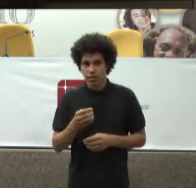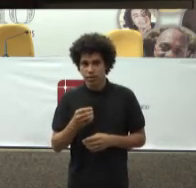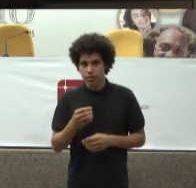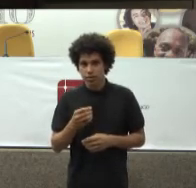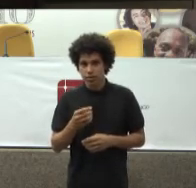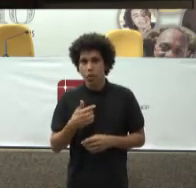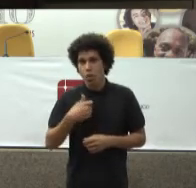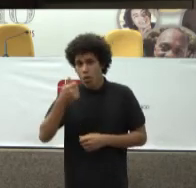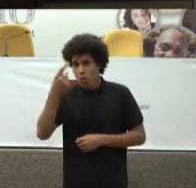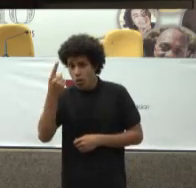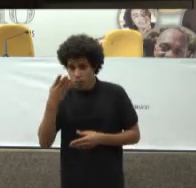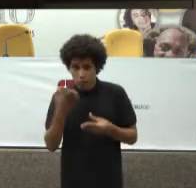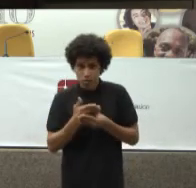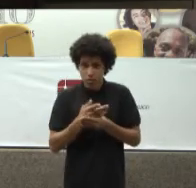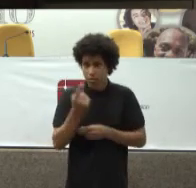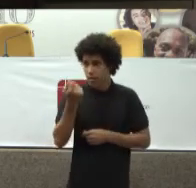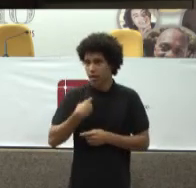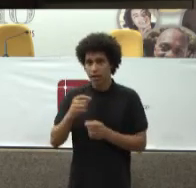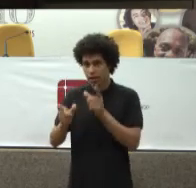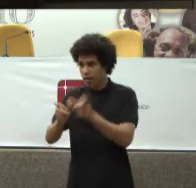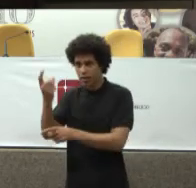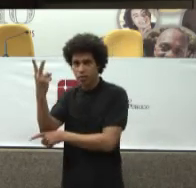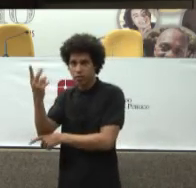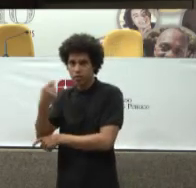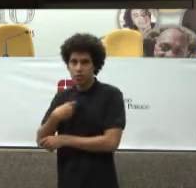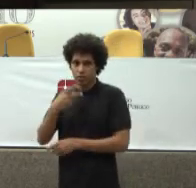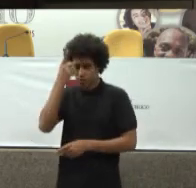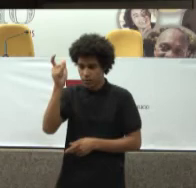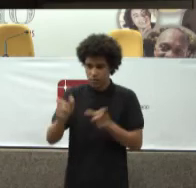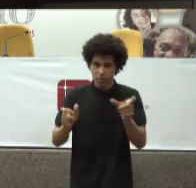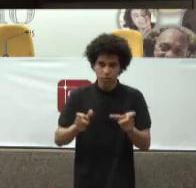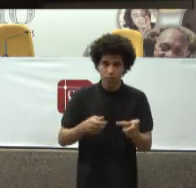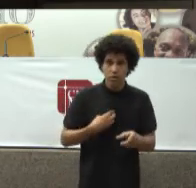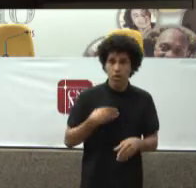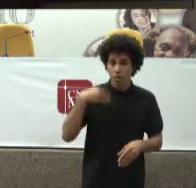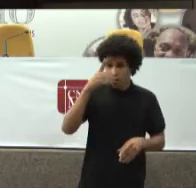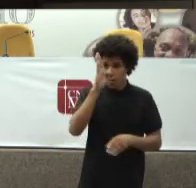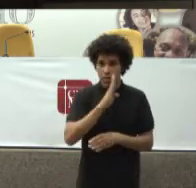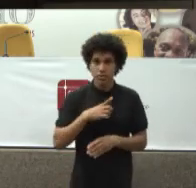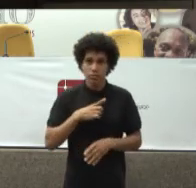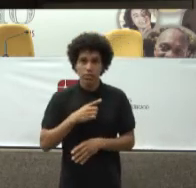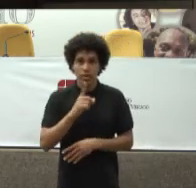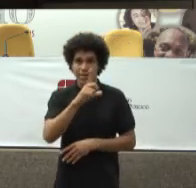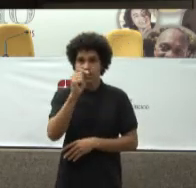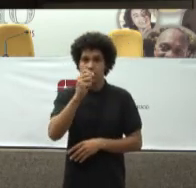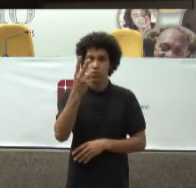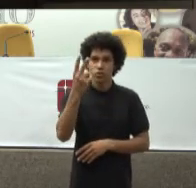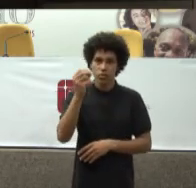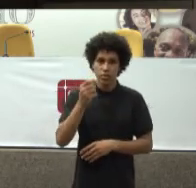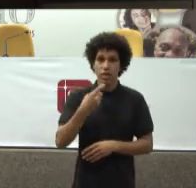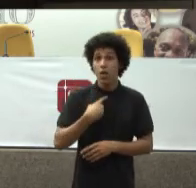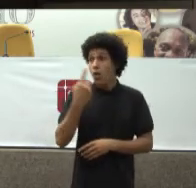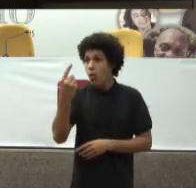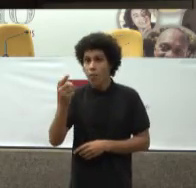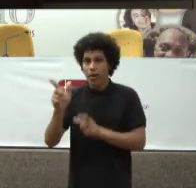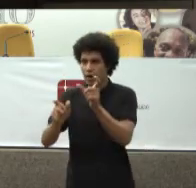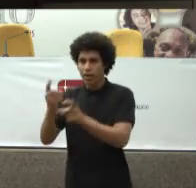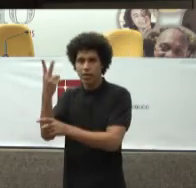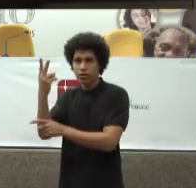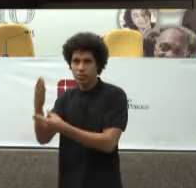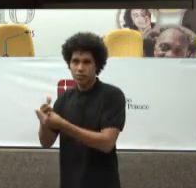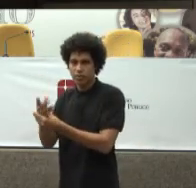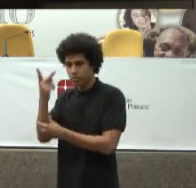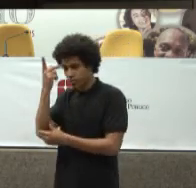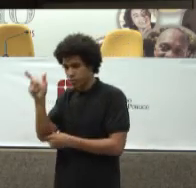tem um processo Para cada dois habitantes O Brasil tem 103, 104 milhões De processos em curso É um para cada dois habitantes Judicialização há muito